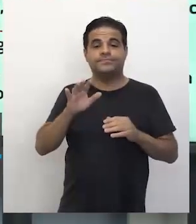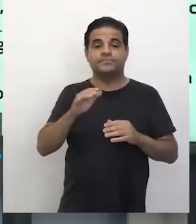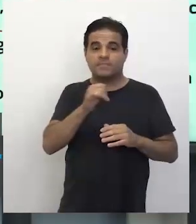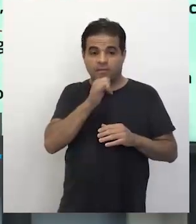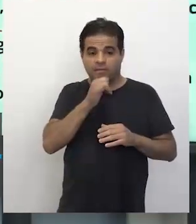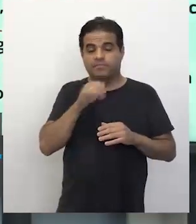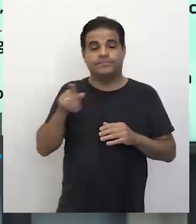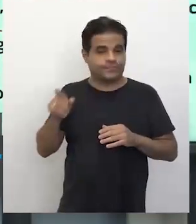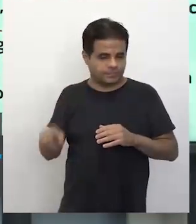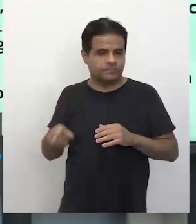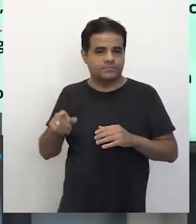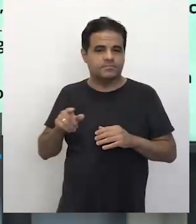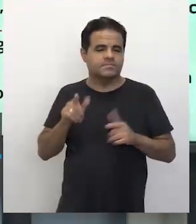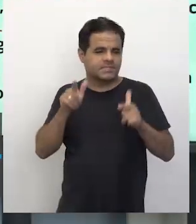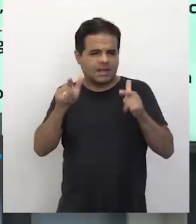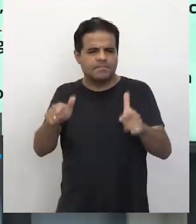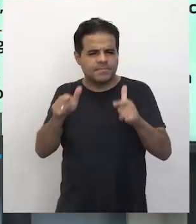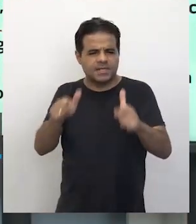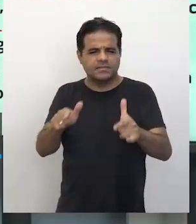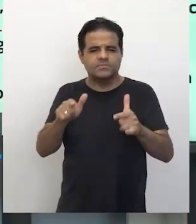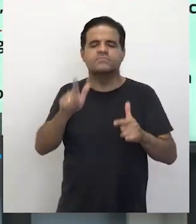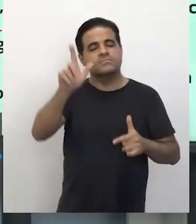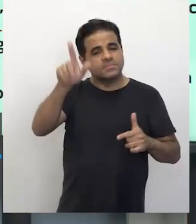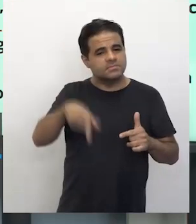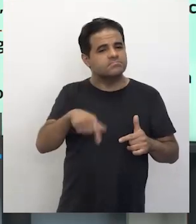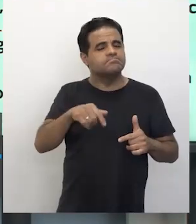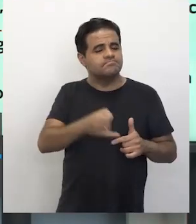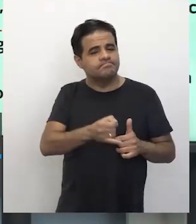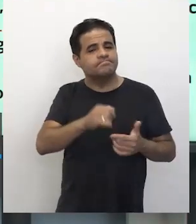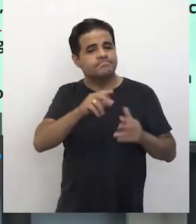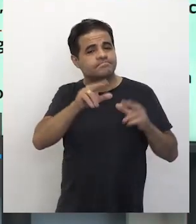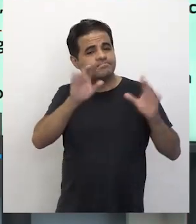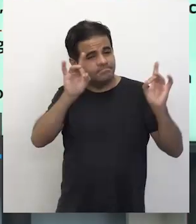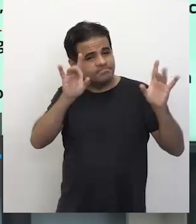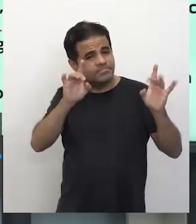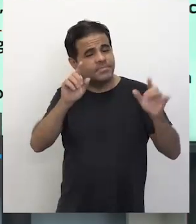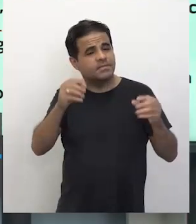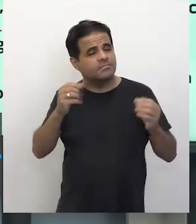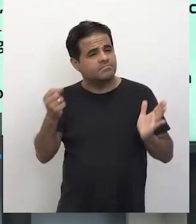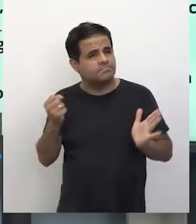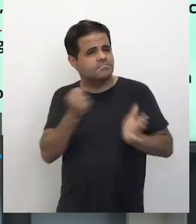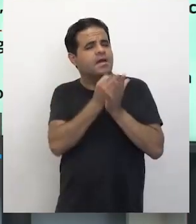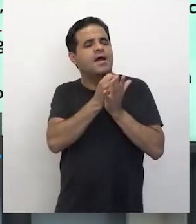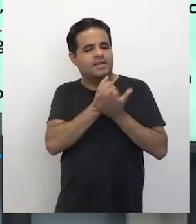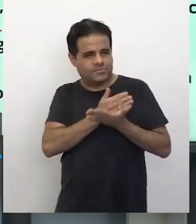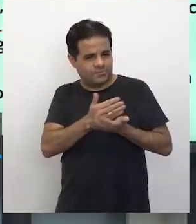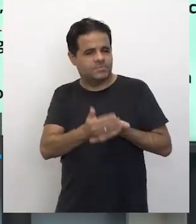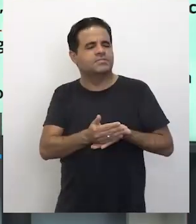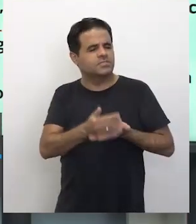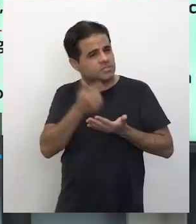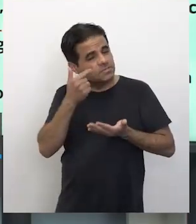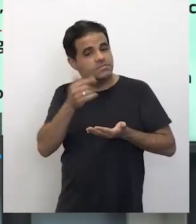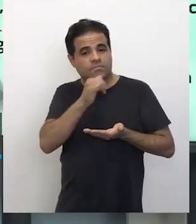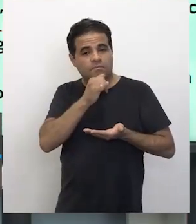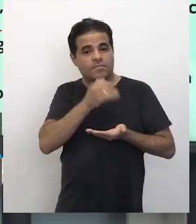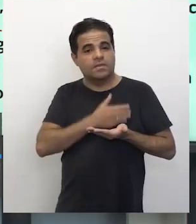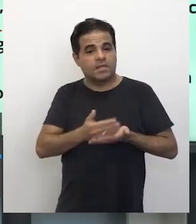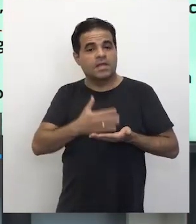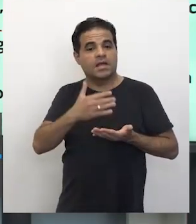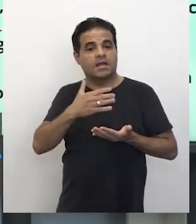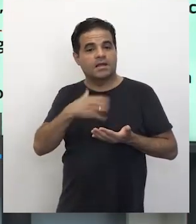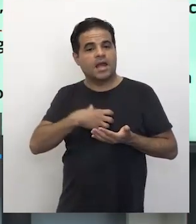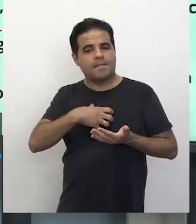exemplo dos apelidos, eles são excelentes por causa que produzem um marcador de origem. A minha origem é a